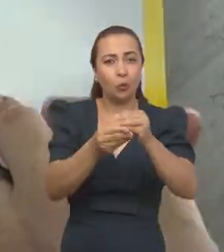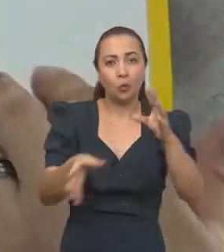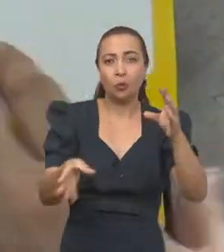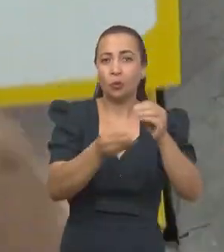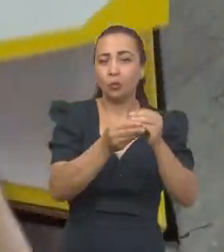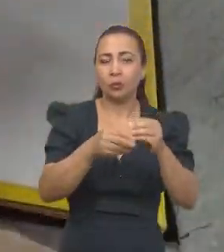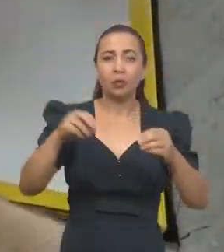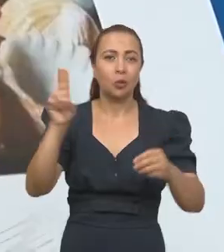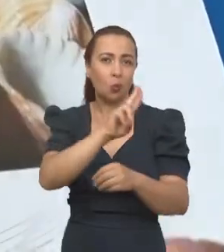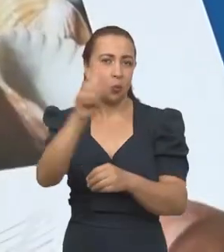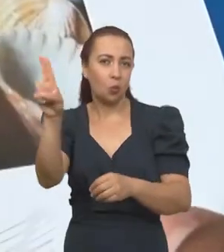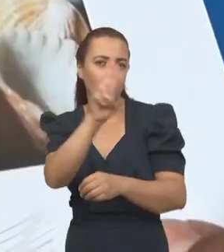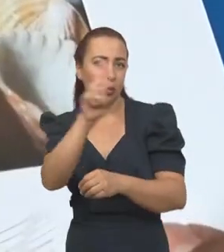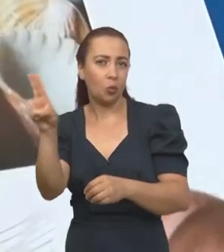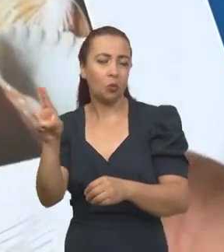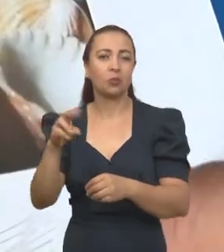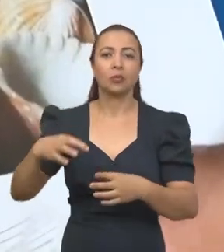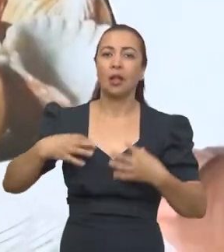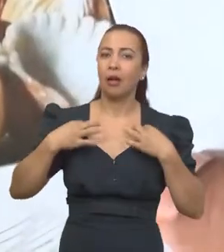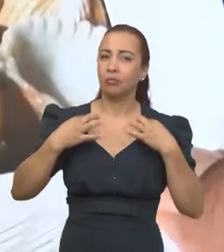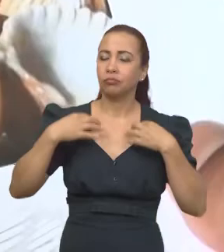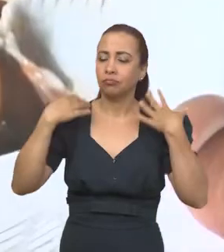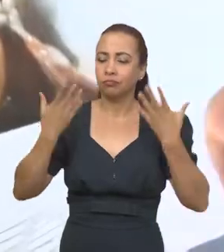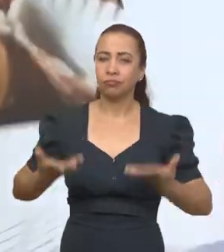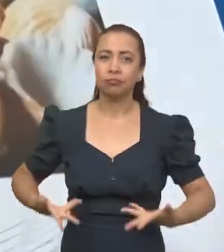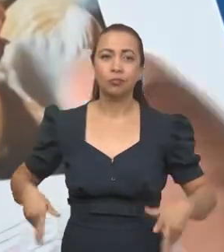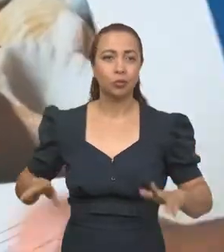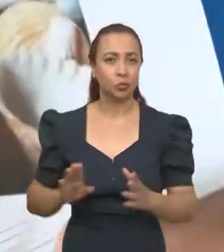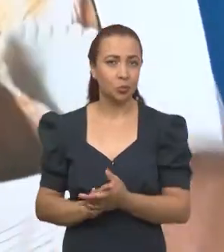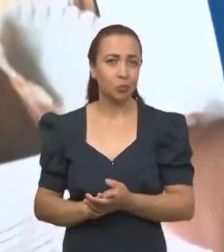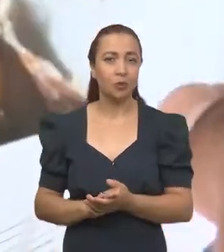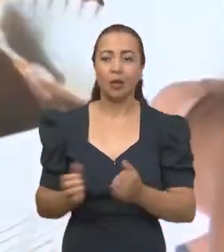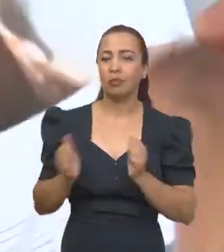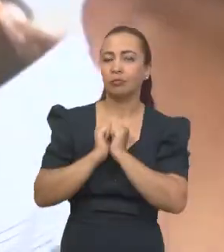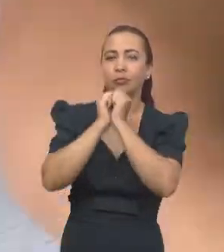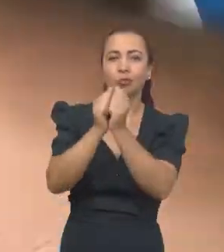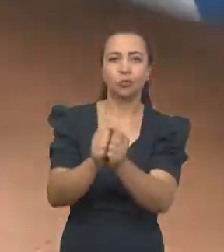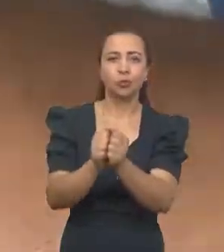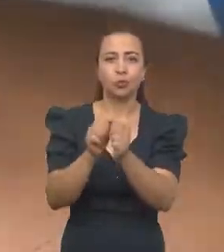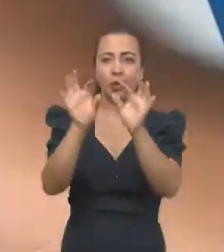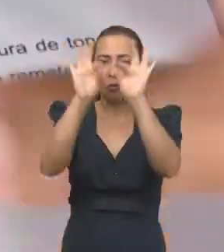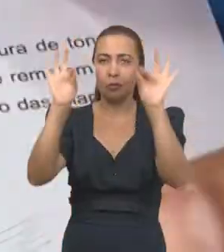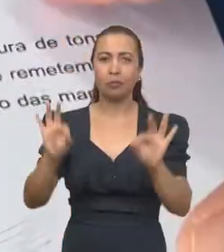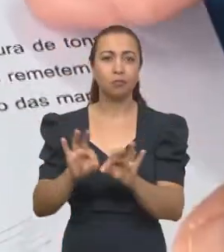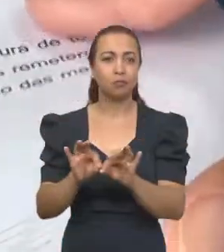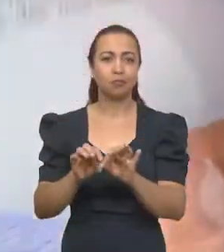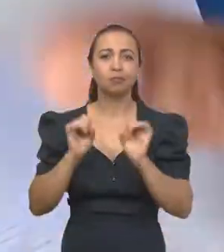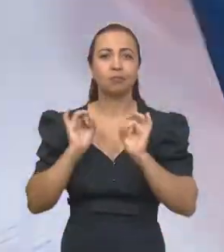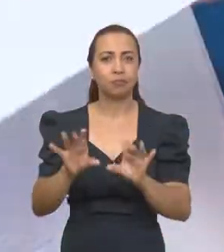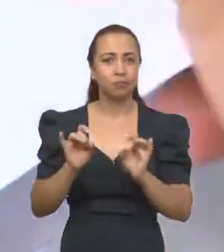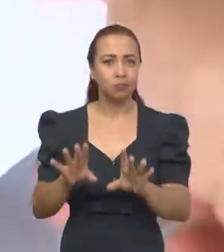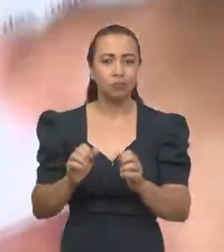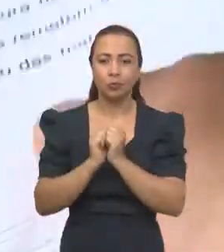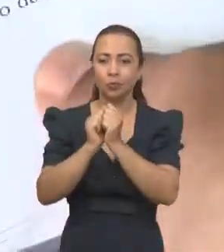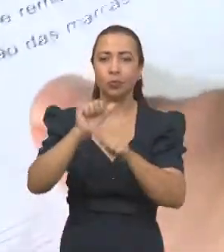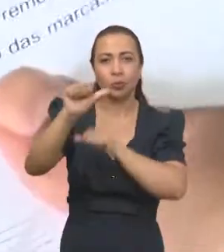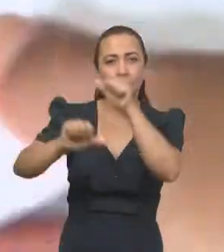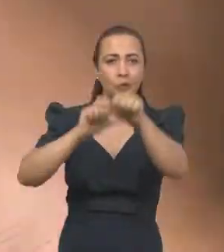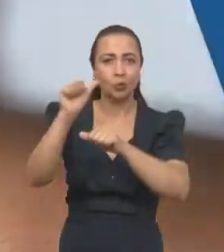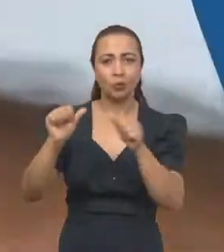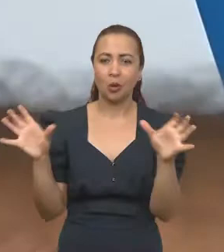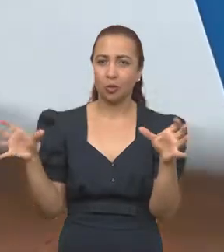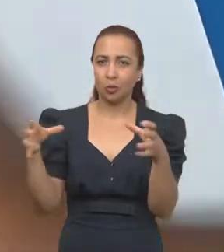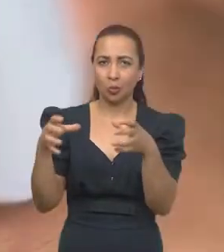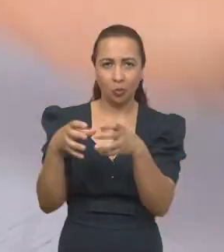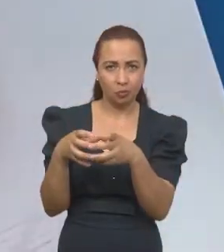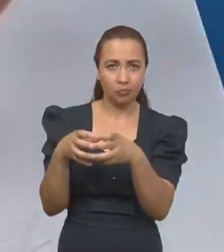marcas com as empreendedoras, e aplicando um trabalho que junta o plano de negócios com o desenvolvimento da